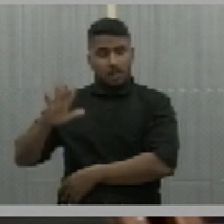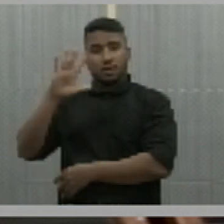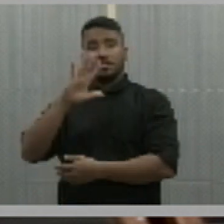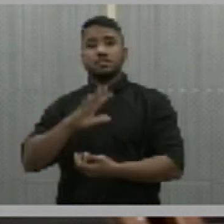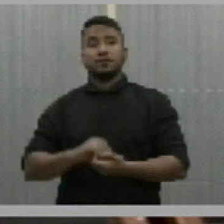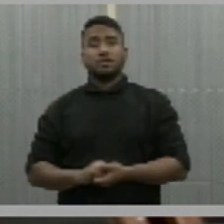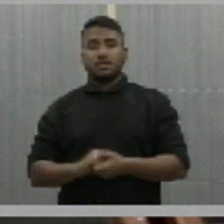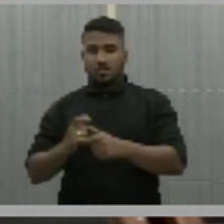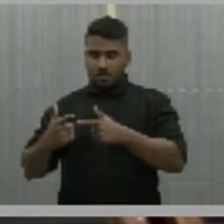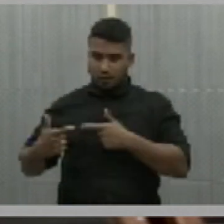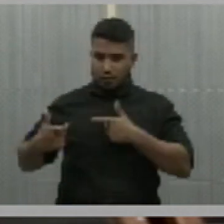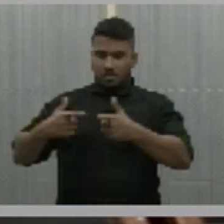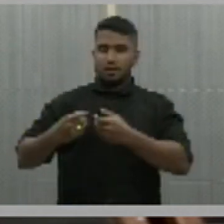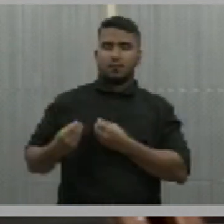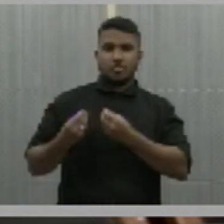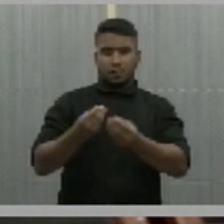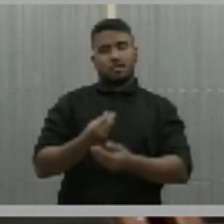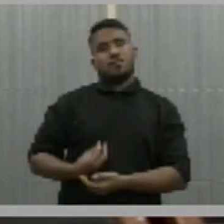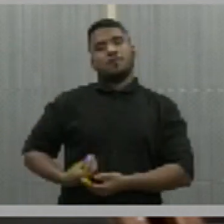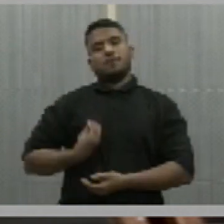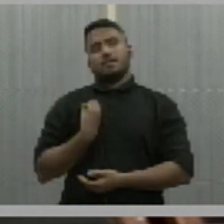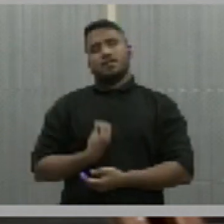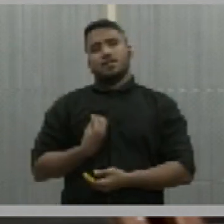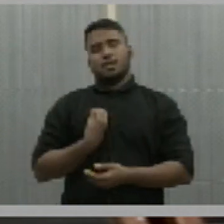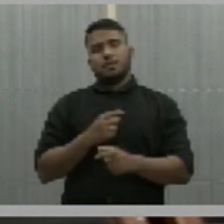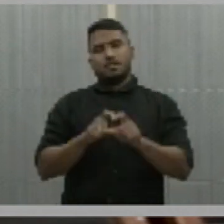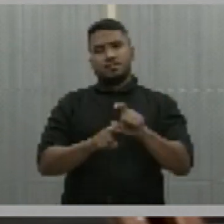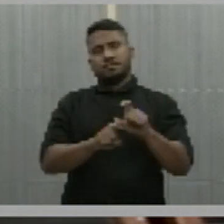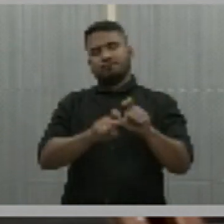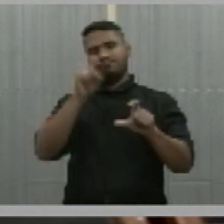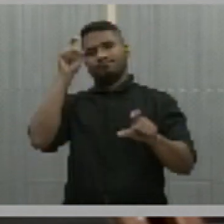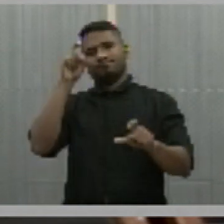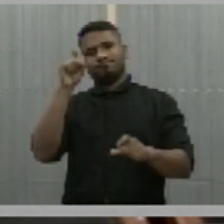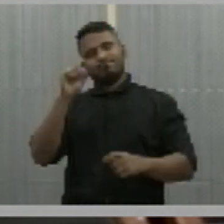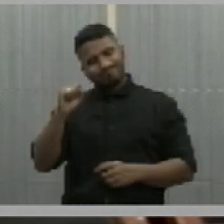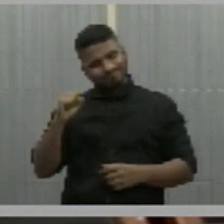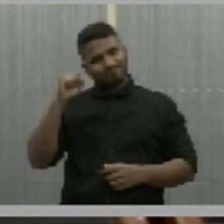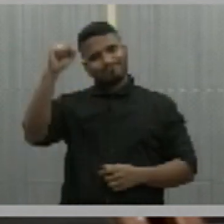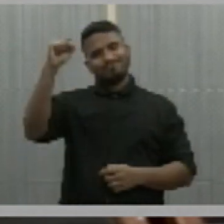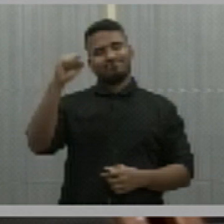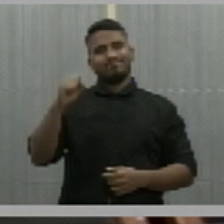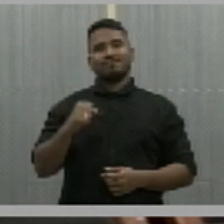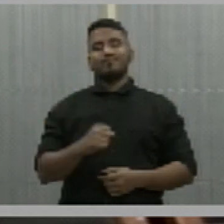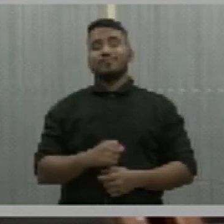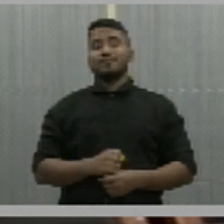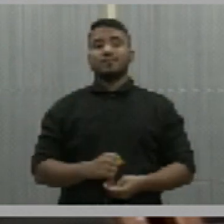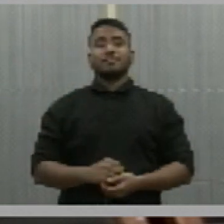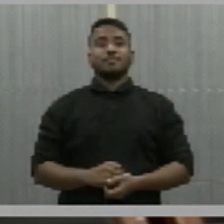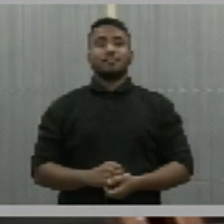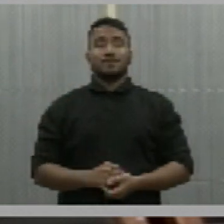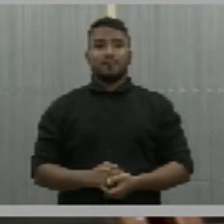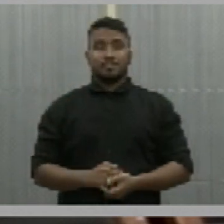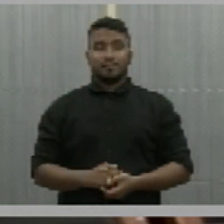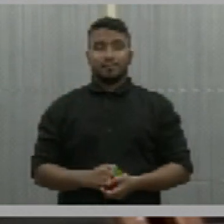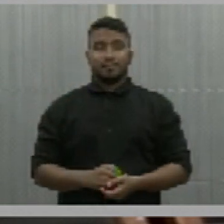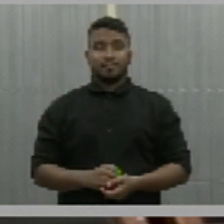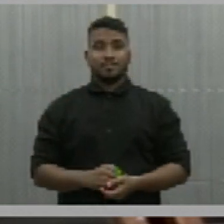lutaram, que deram a sua vida, que deram o seu sangue para que isso acontecesse hoje.